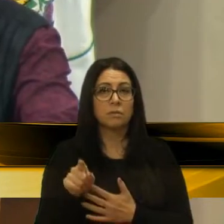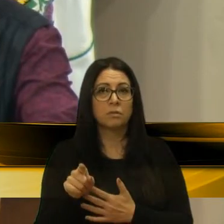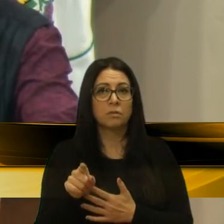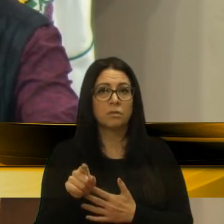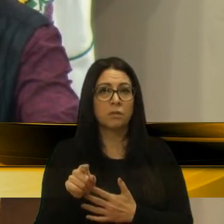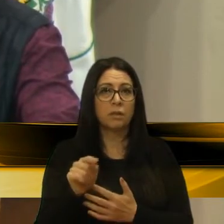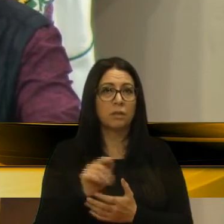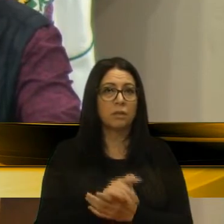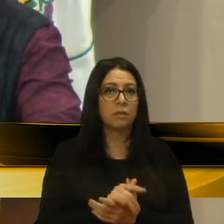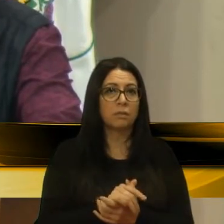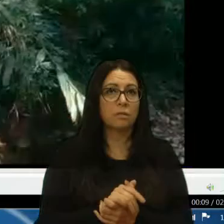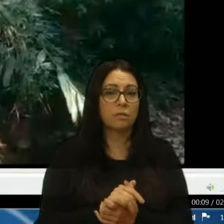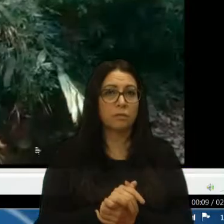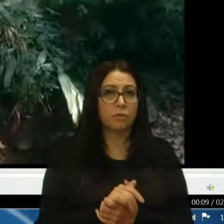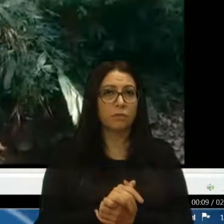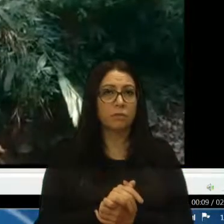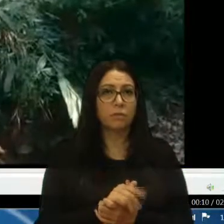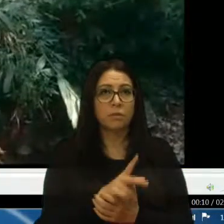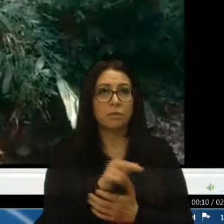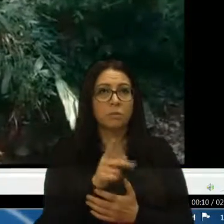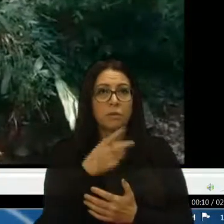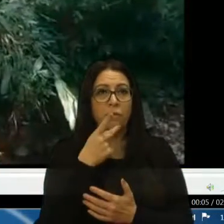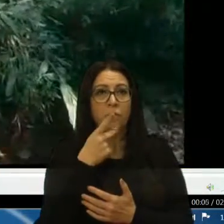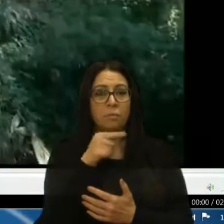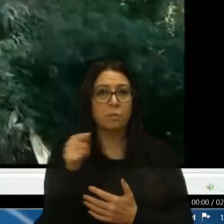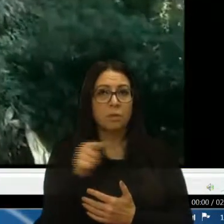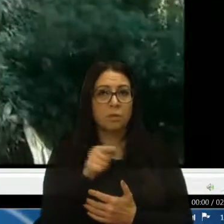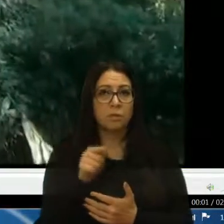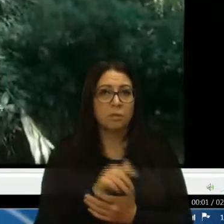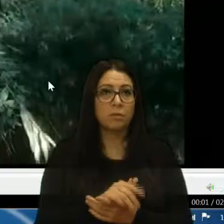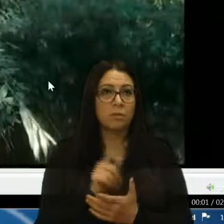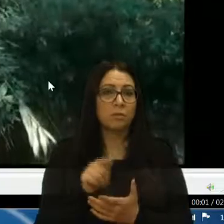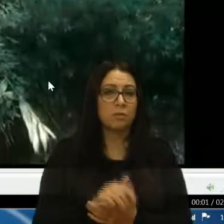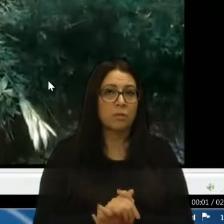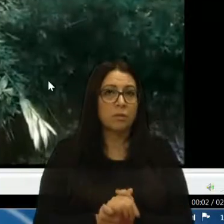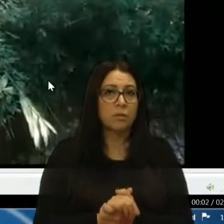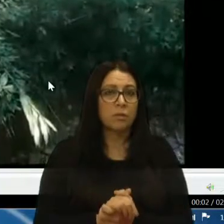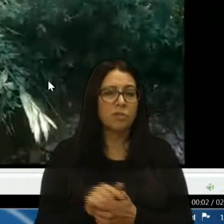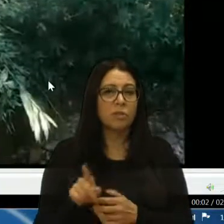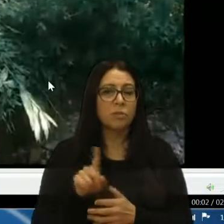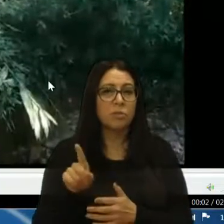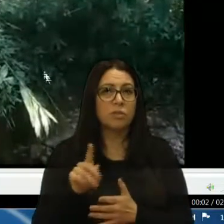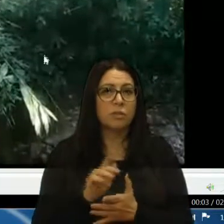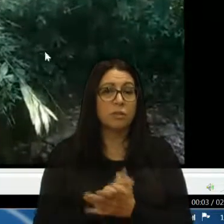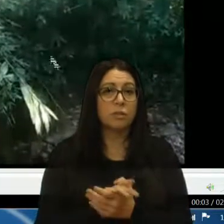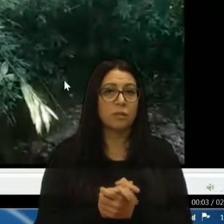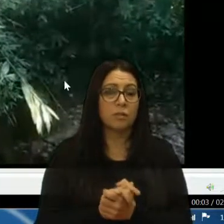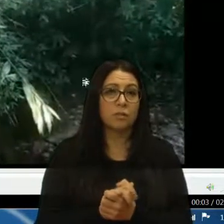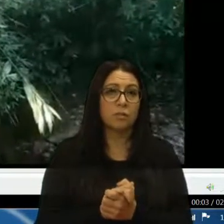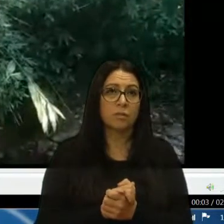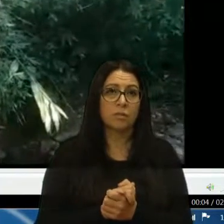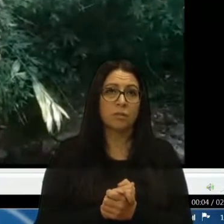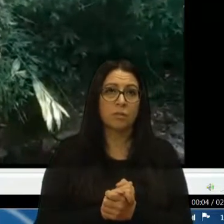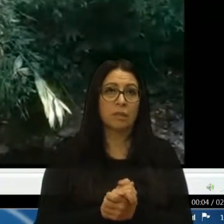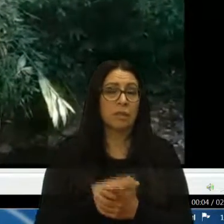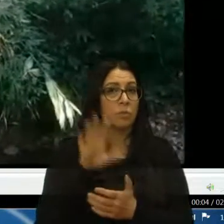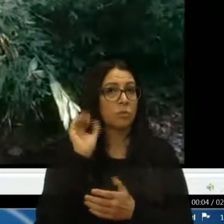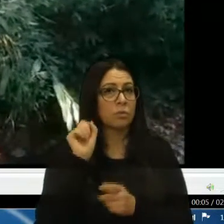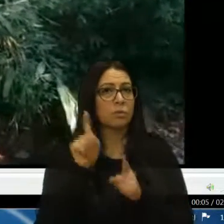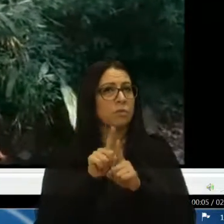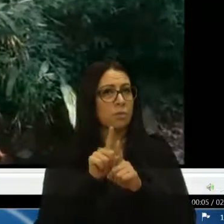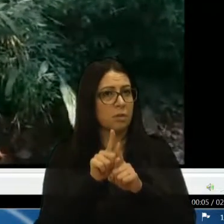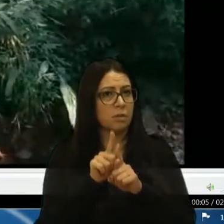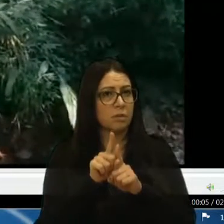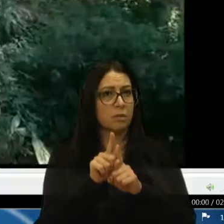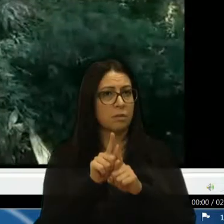tem um, uma fala minha, um registro, você, pode largar o registro, para mais, escutar também, a,